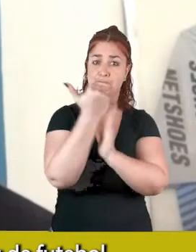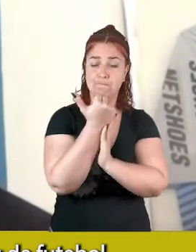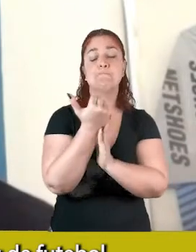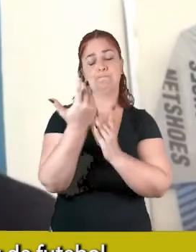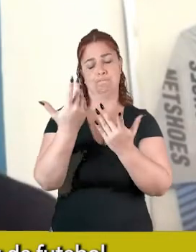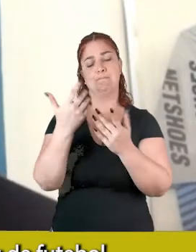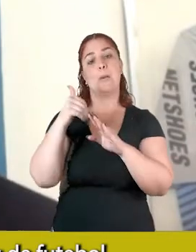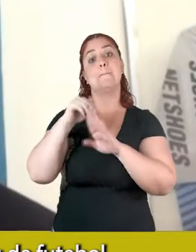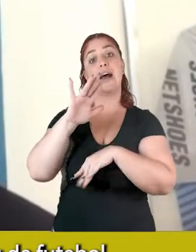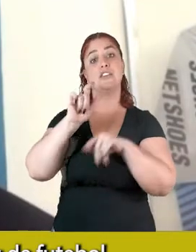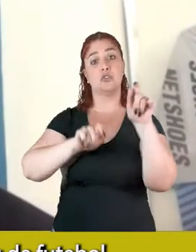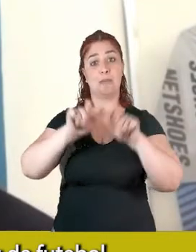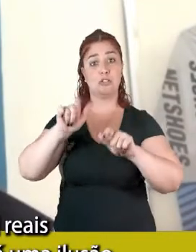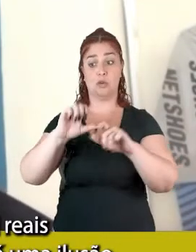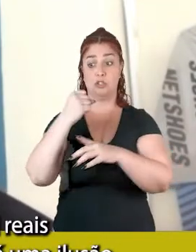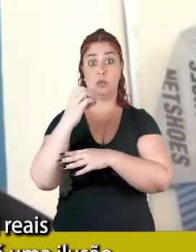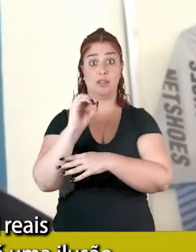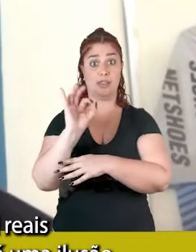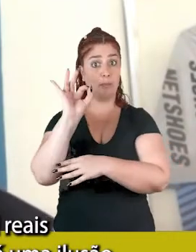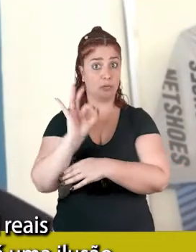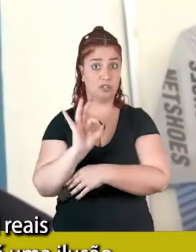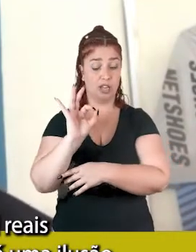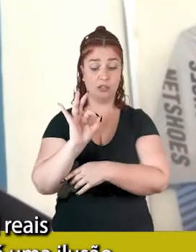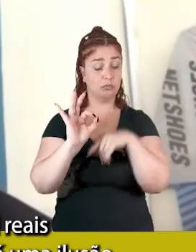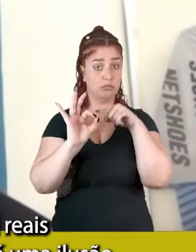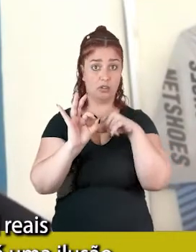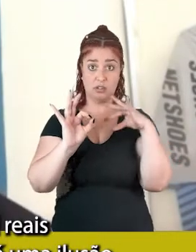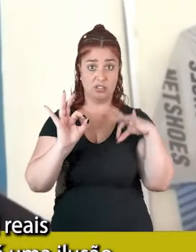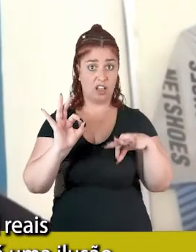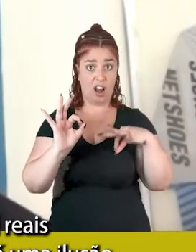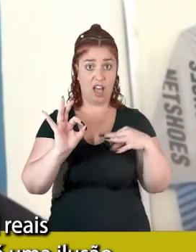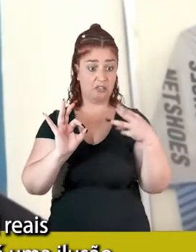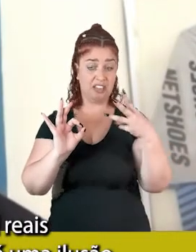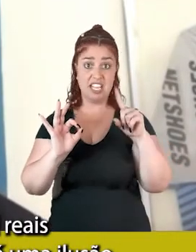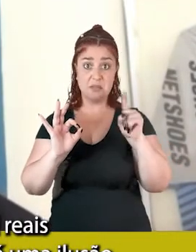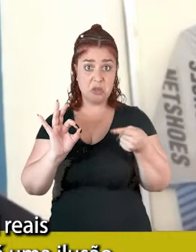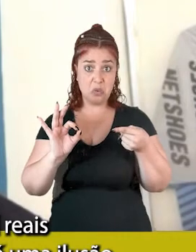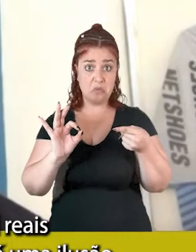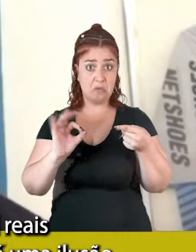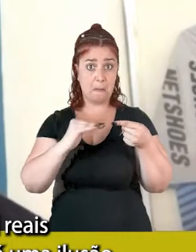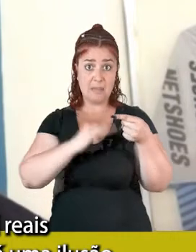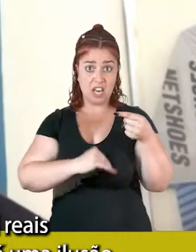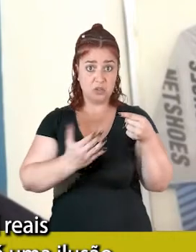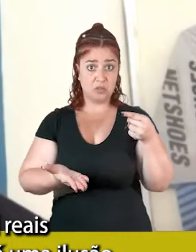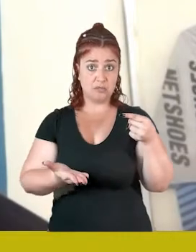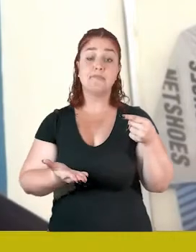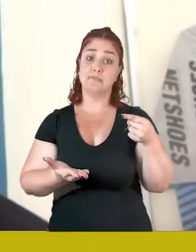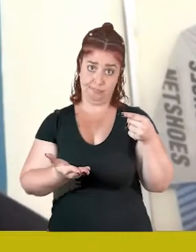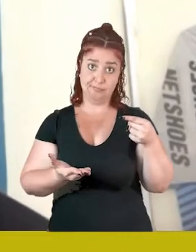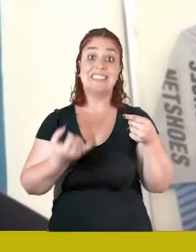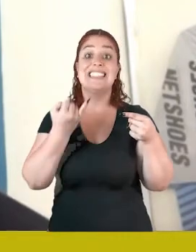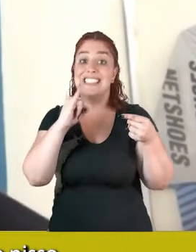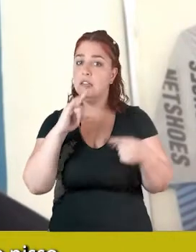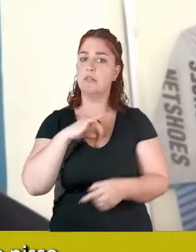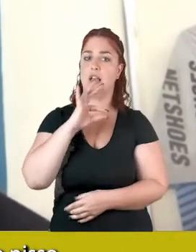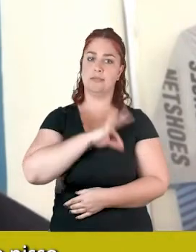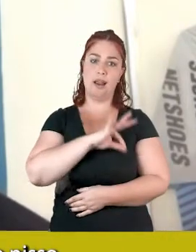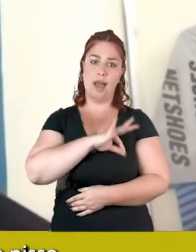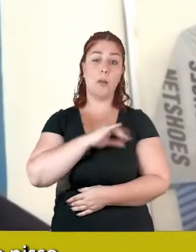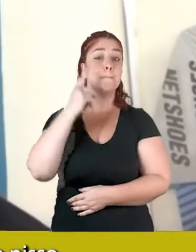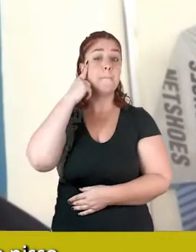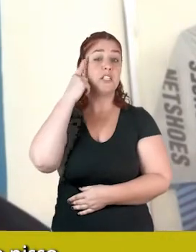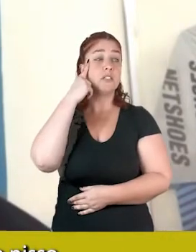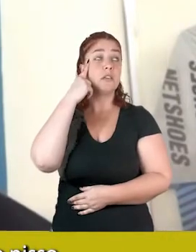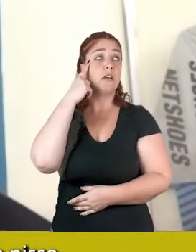% dos jogadores de futebol não ganham 3 mil reais quando recebem, então, uma ilusão, e aí eu